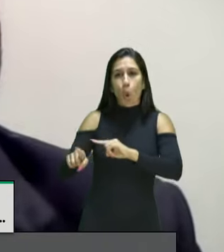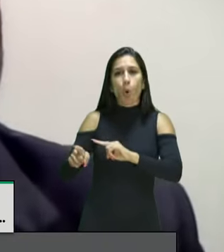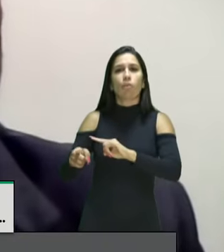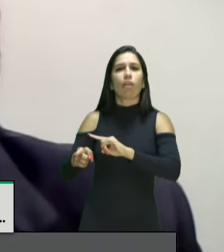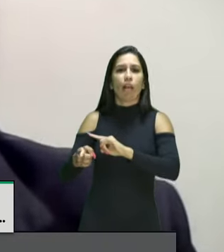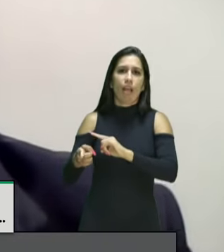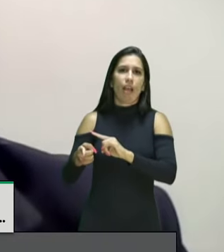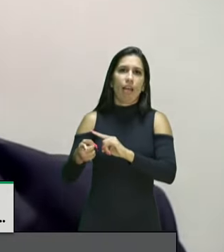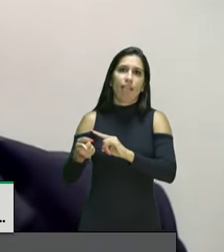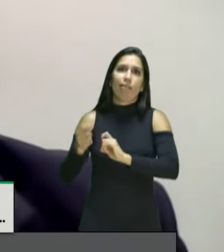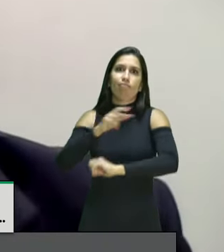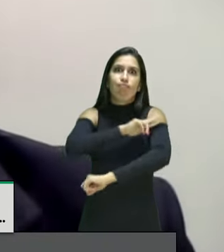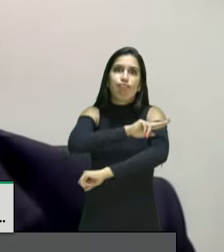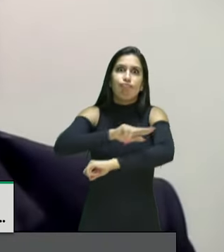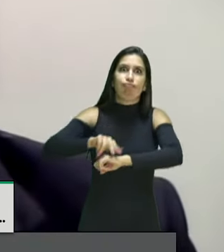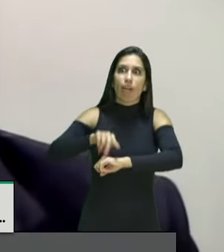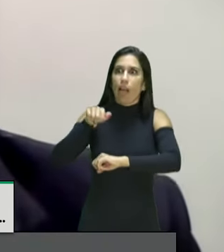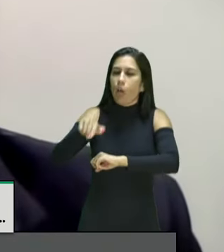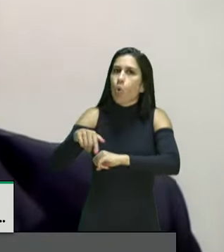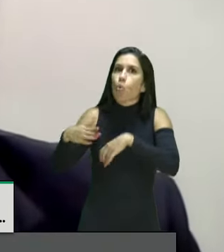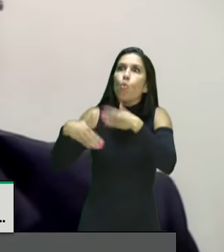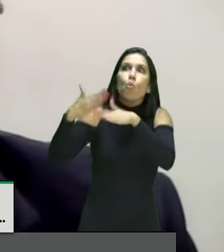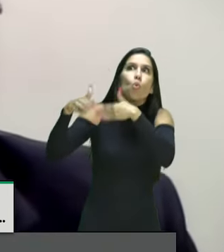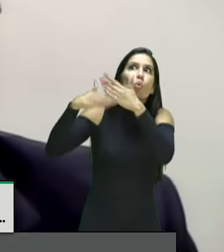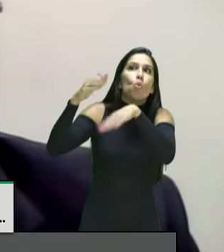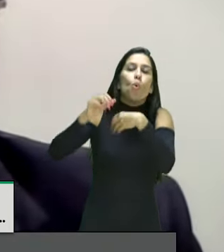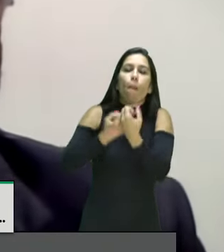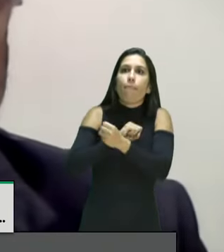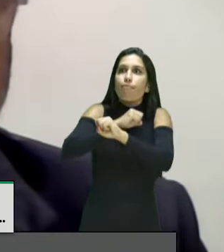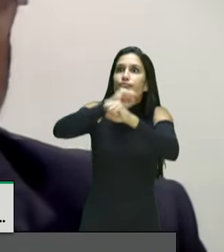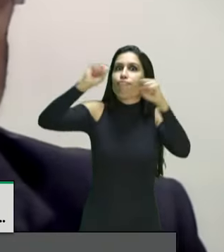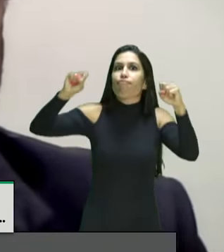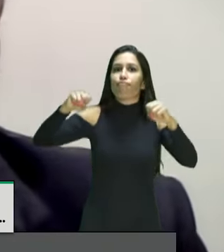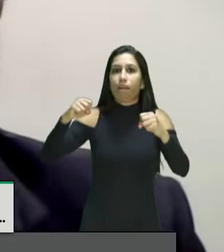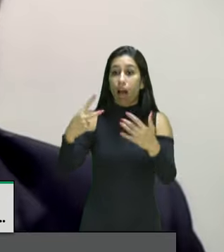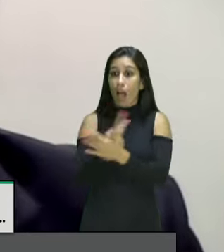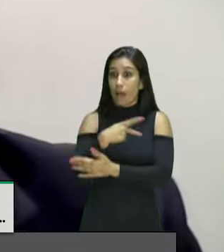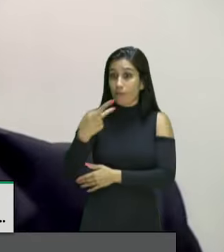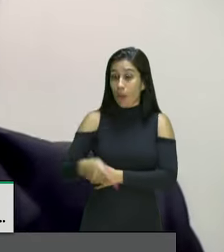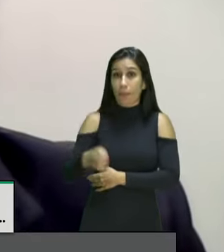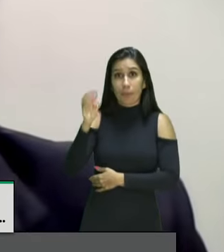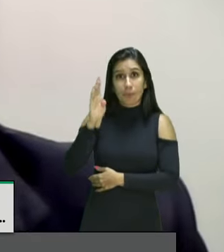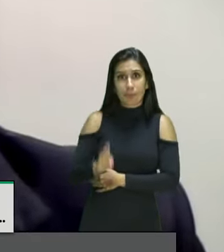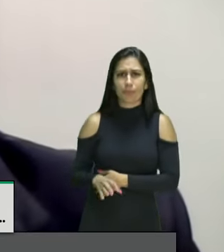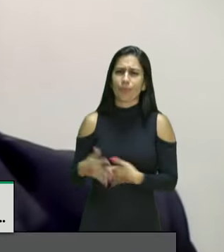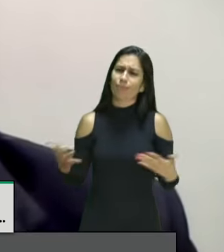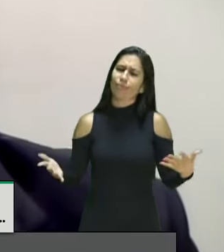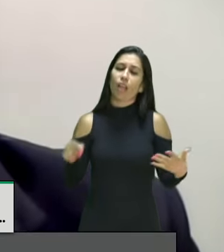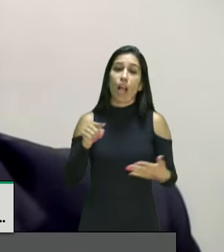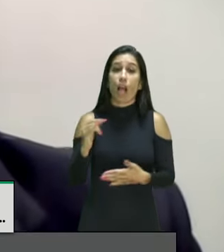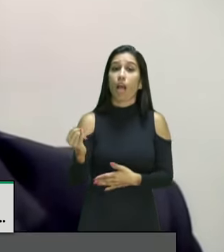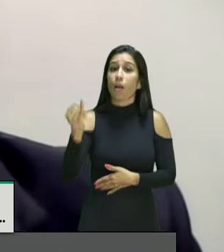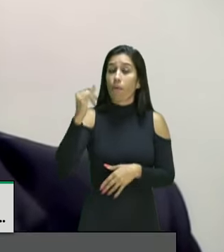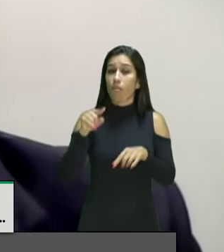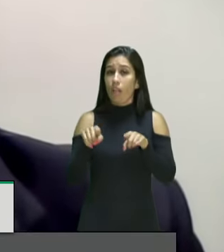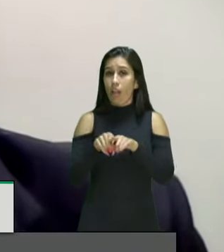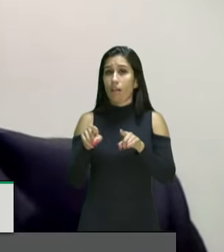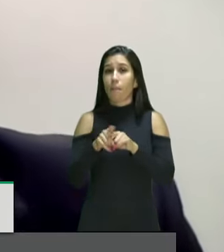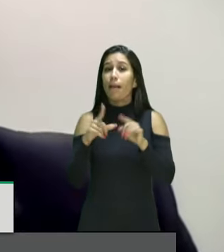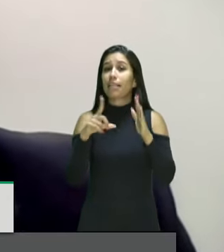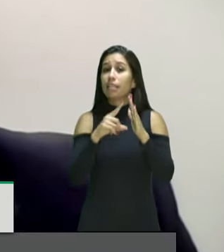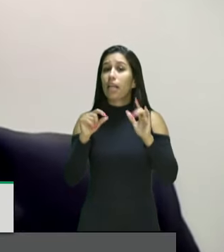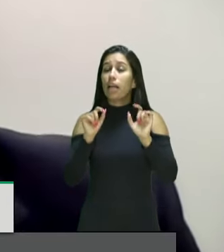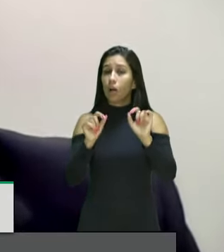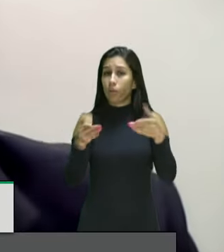avanço que tivemos aqui no Estado brasileiro. É de fundamental importância destacarmos o